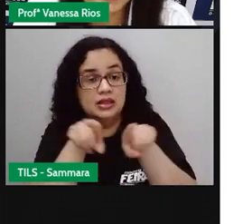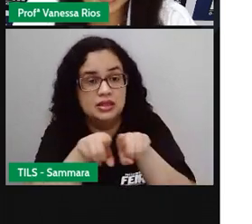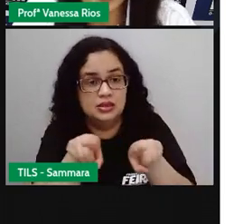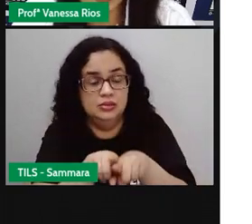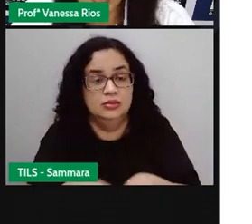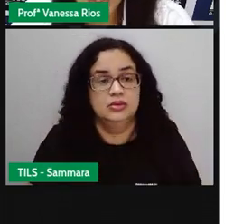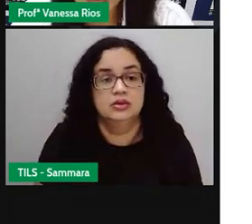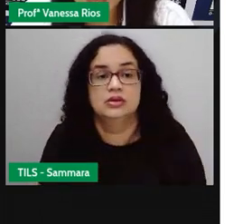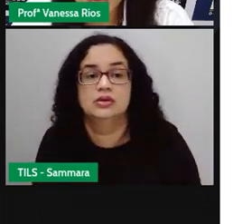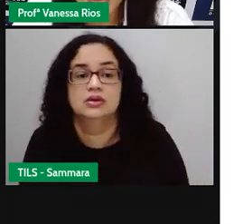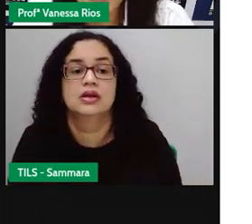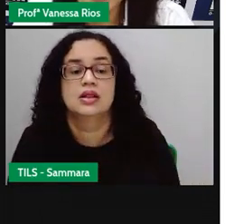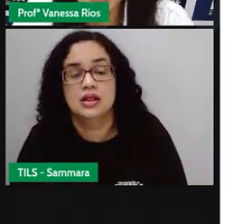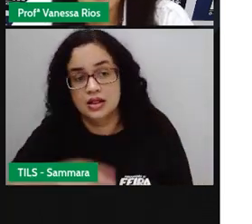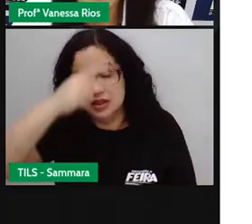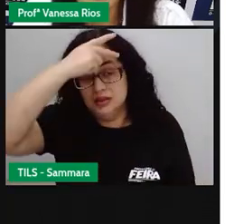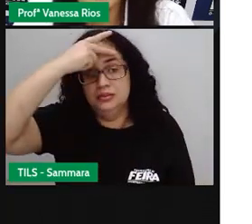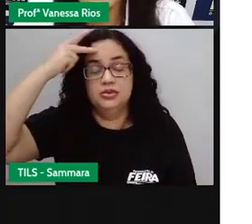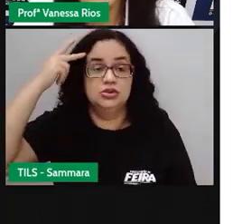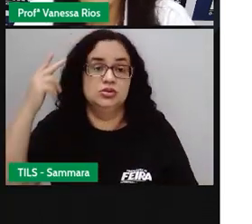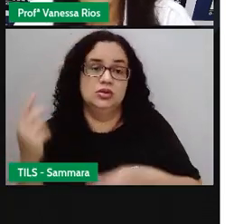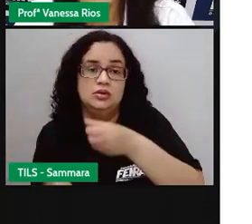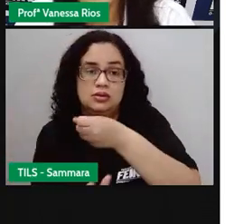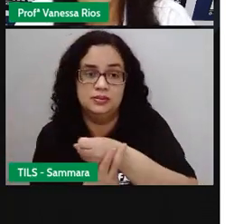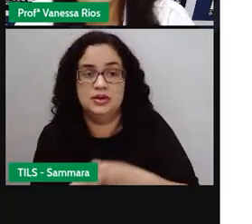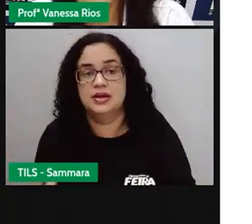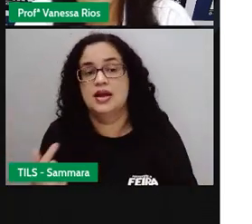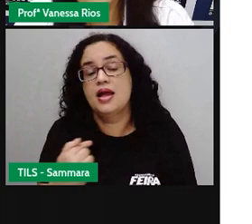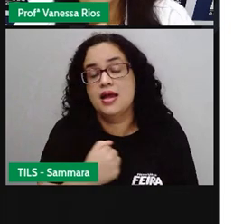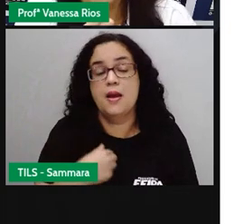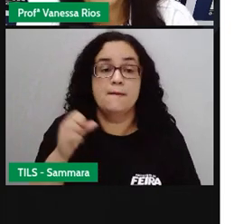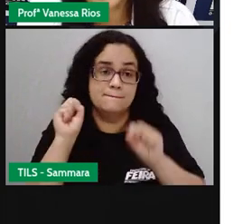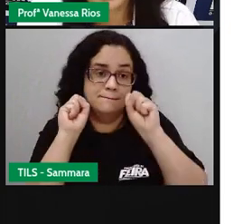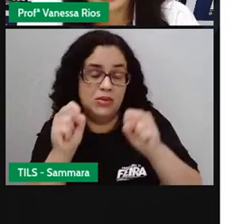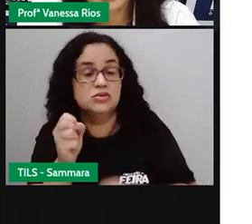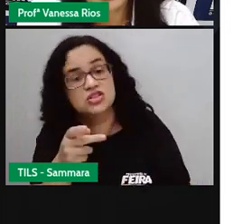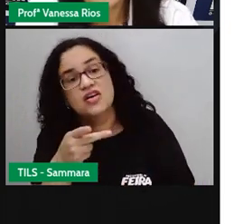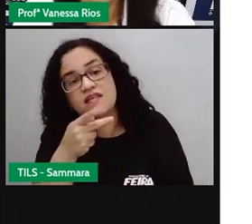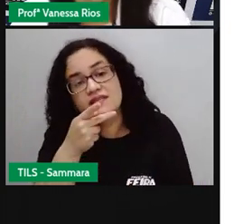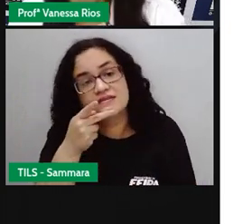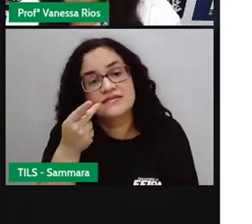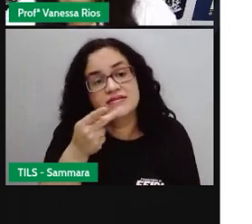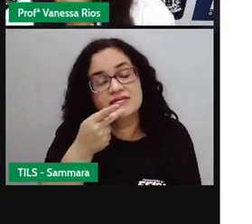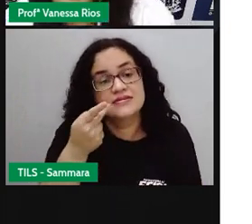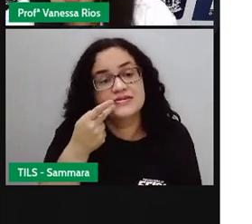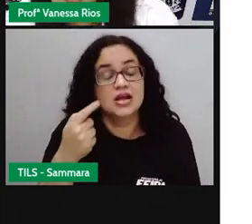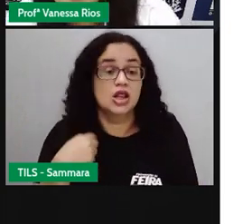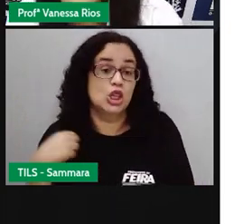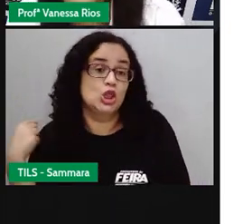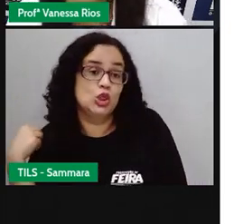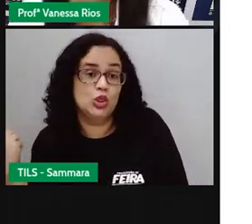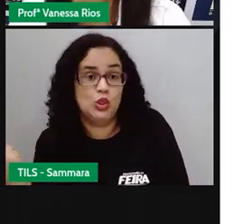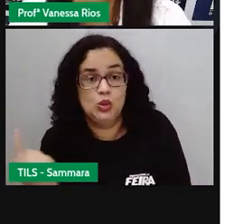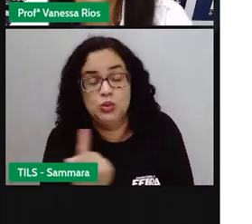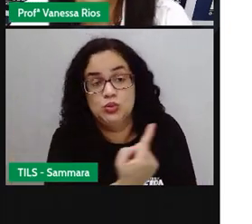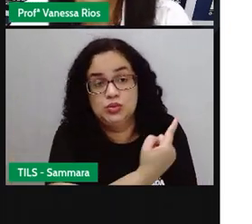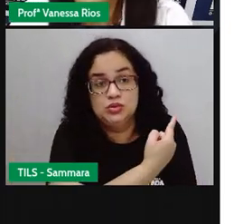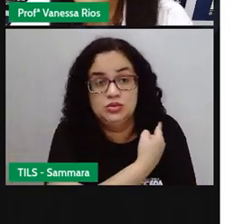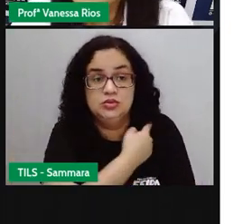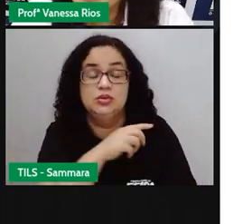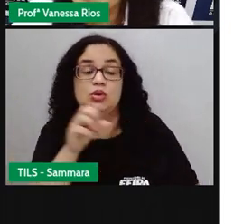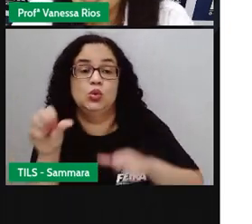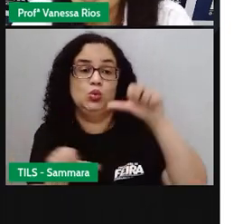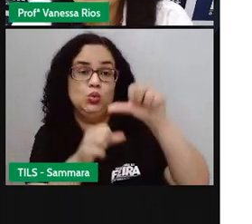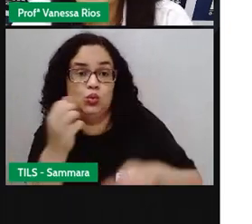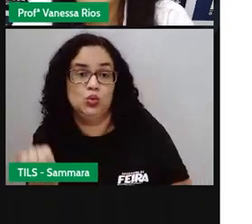na pessoa do verbo, né? Porque eu posso falar, você, pode ser nós, pode variar